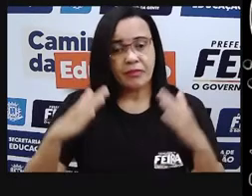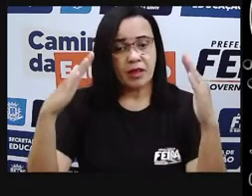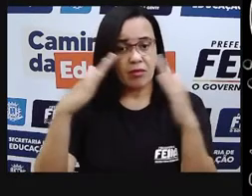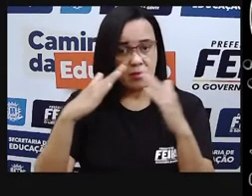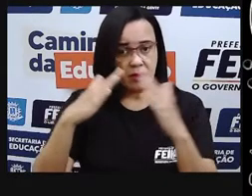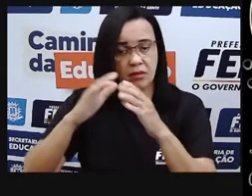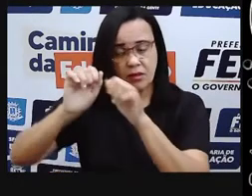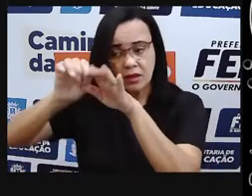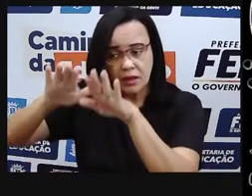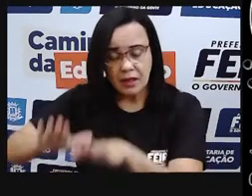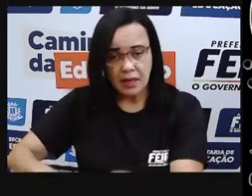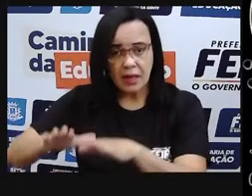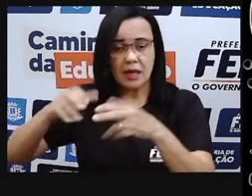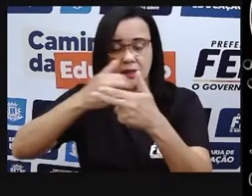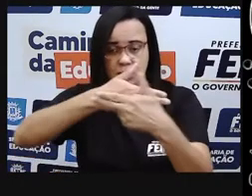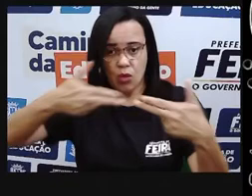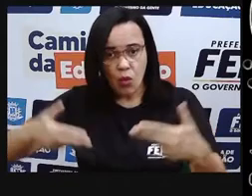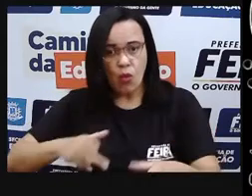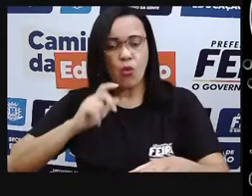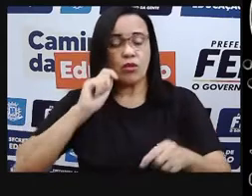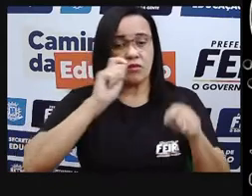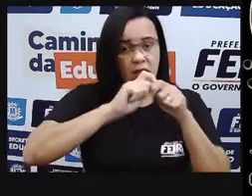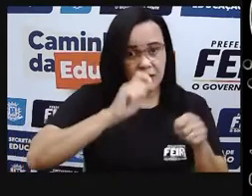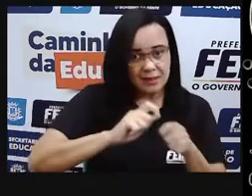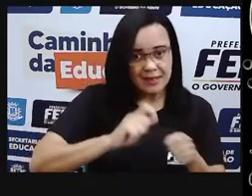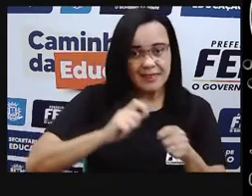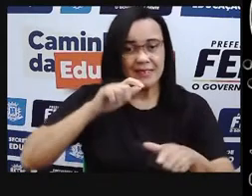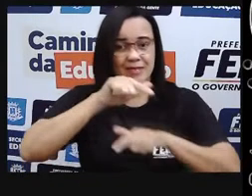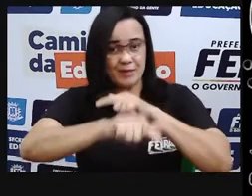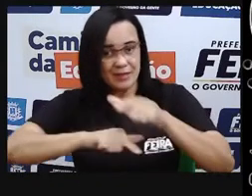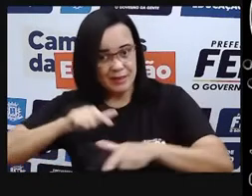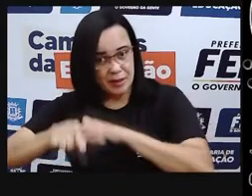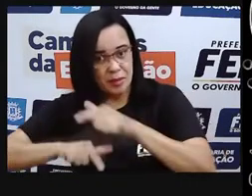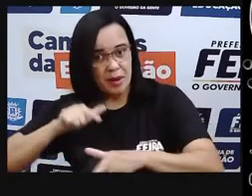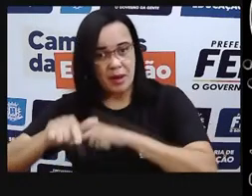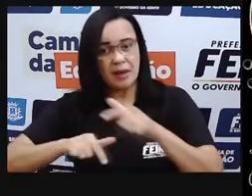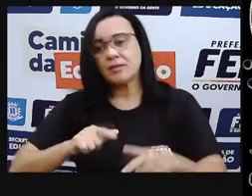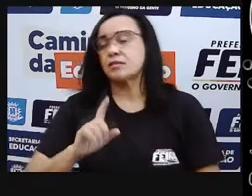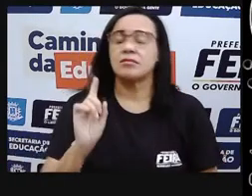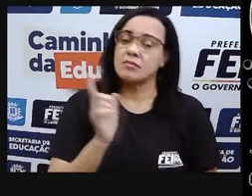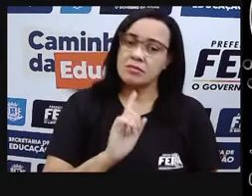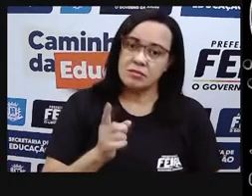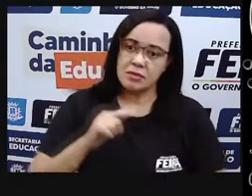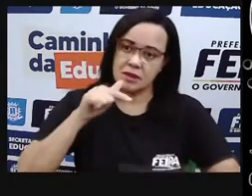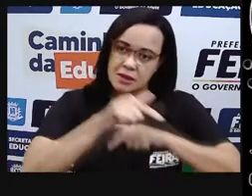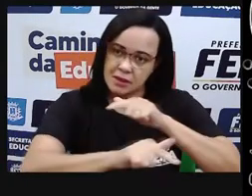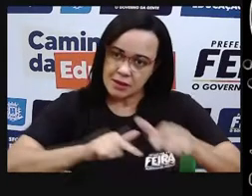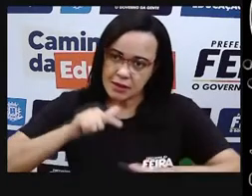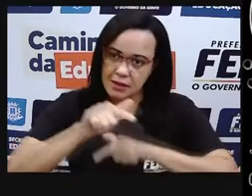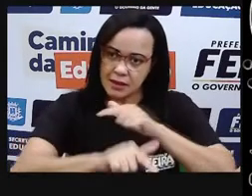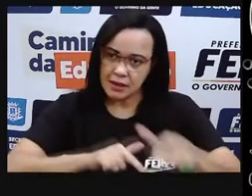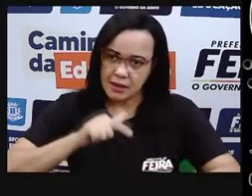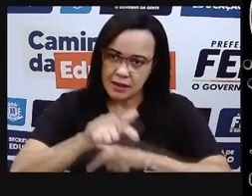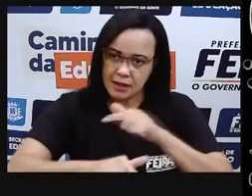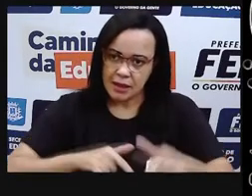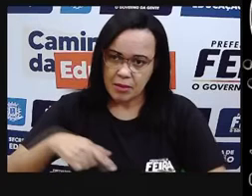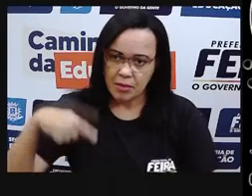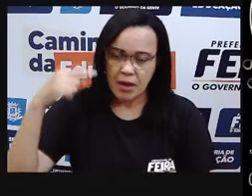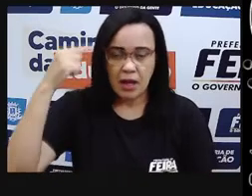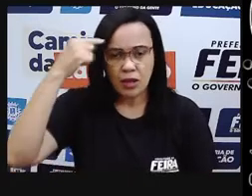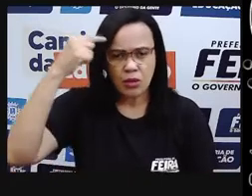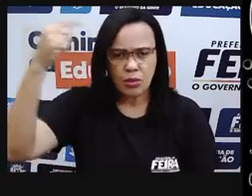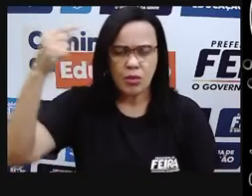cuidando dos meus afazeres. Não é esse trabalho especificamente que a gente está falando. Trabalho aqui para a física, a gente vai pensar em uma